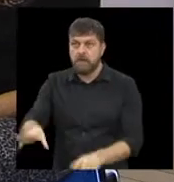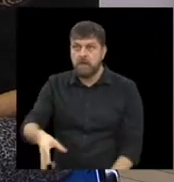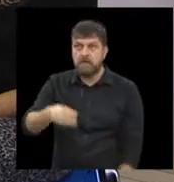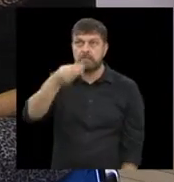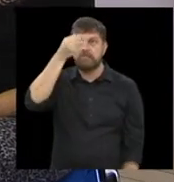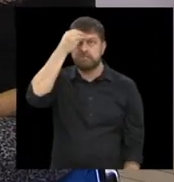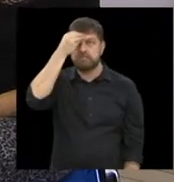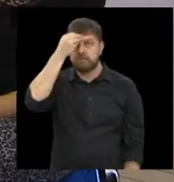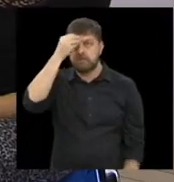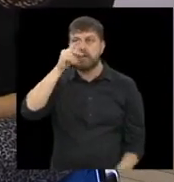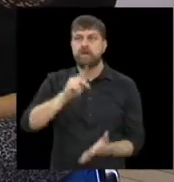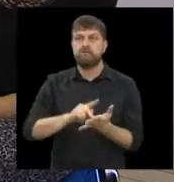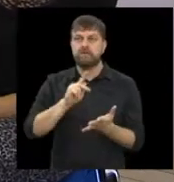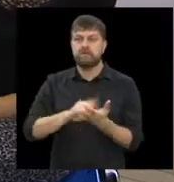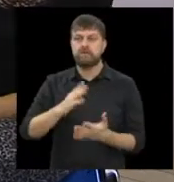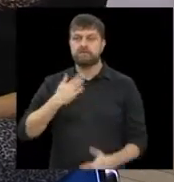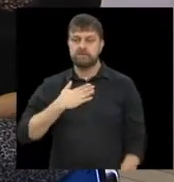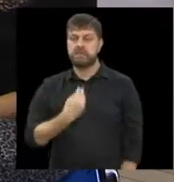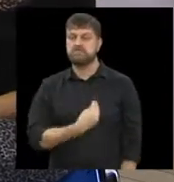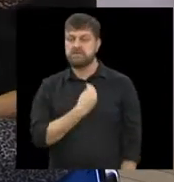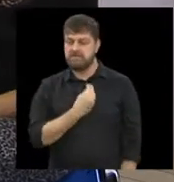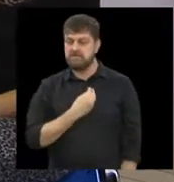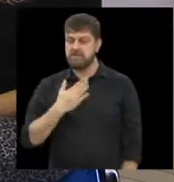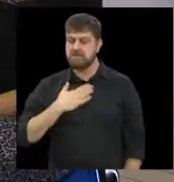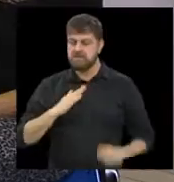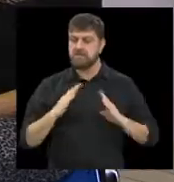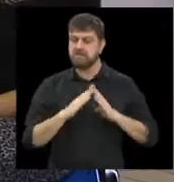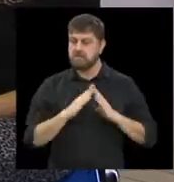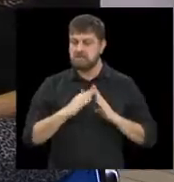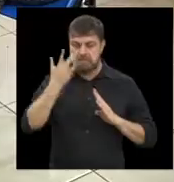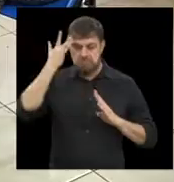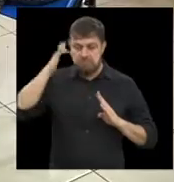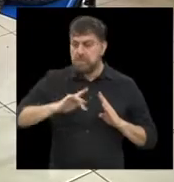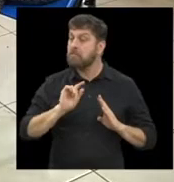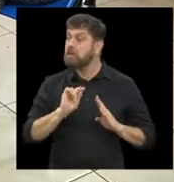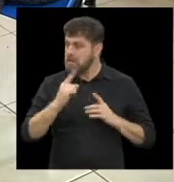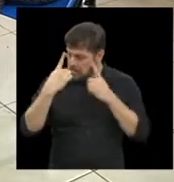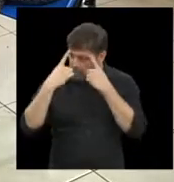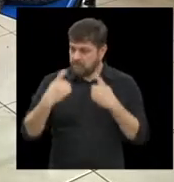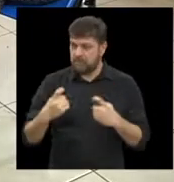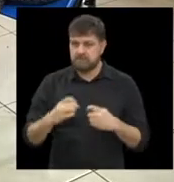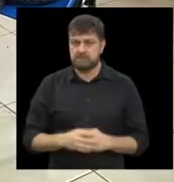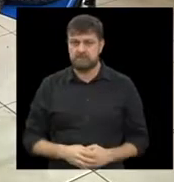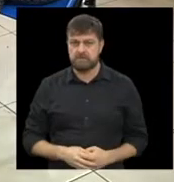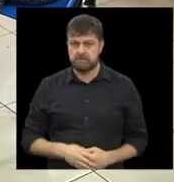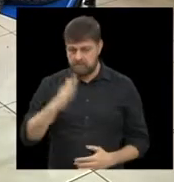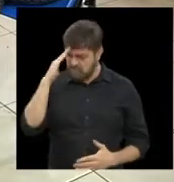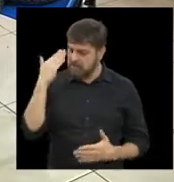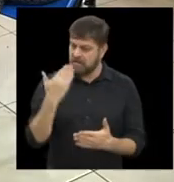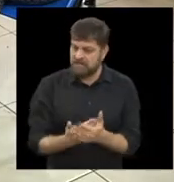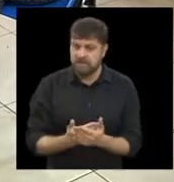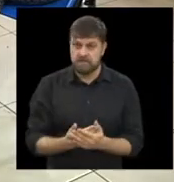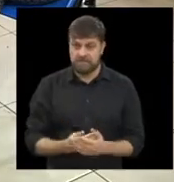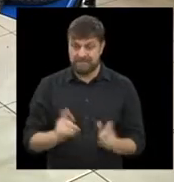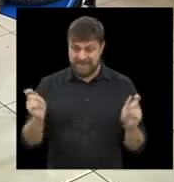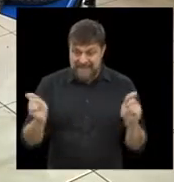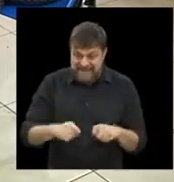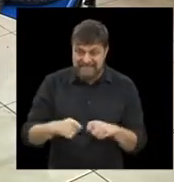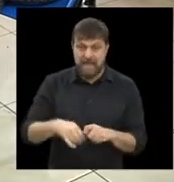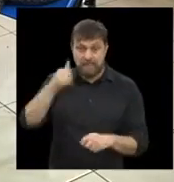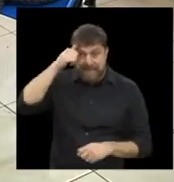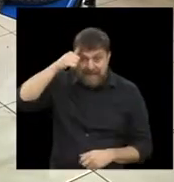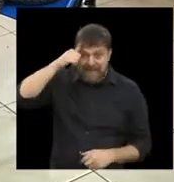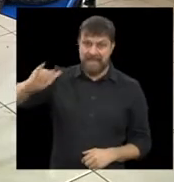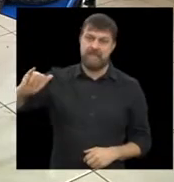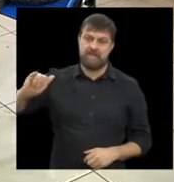aconteceu comigo, eu vi na minha casa, não sabia que era, né, é um clipe que possa evitar outros